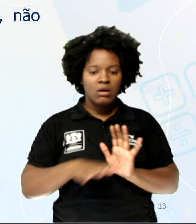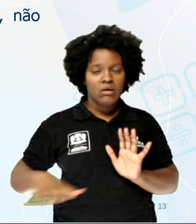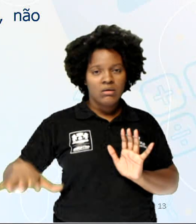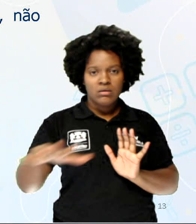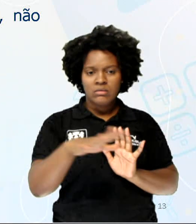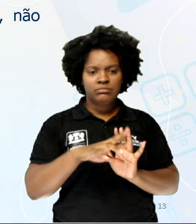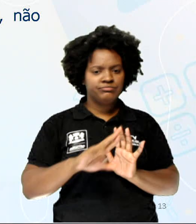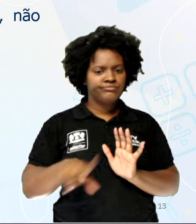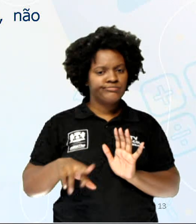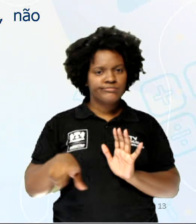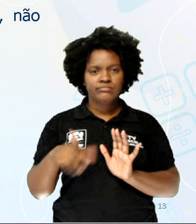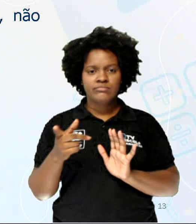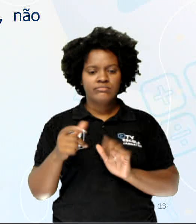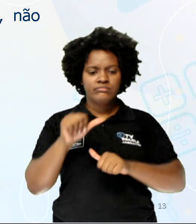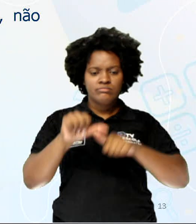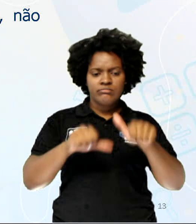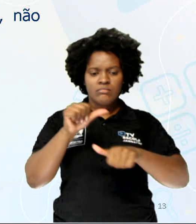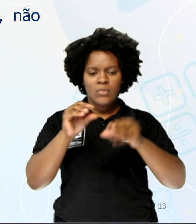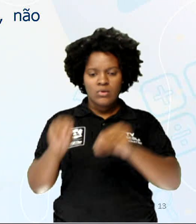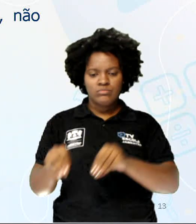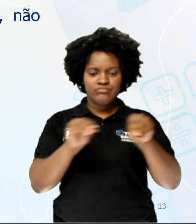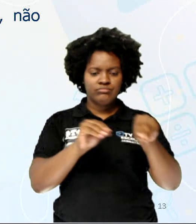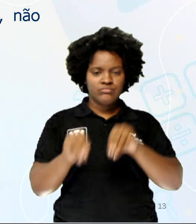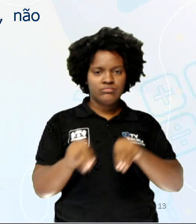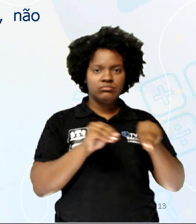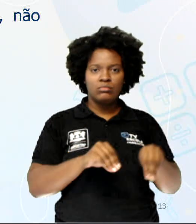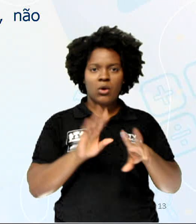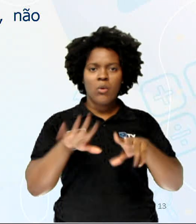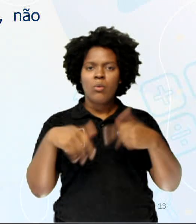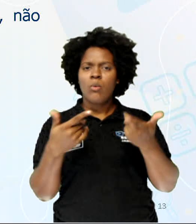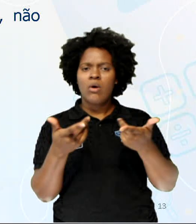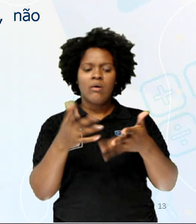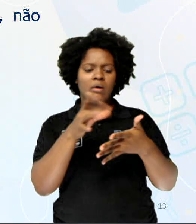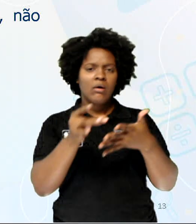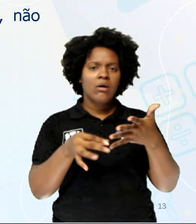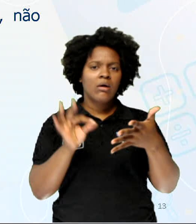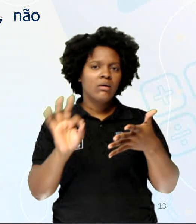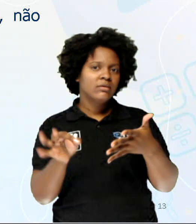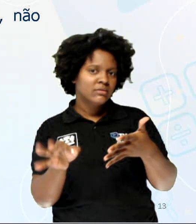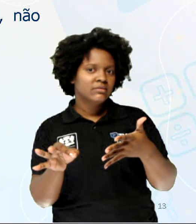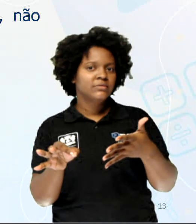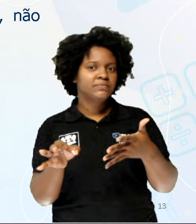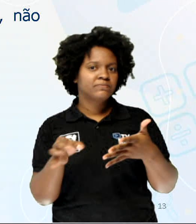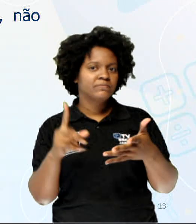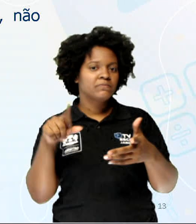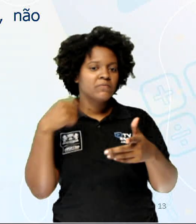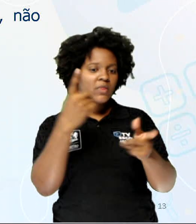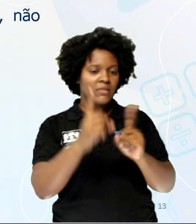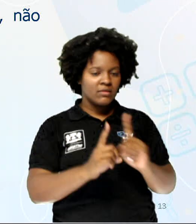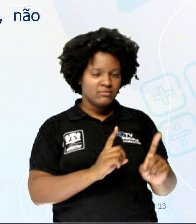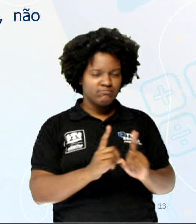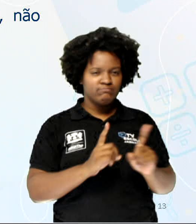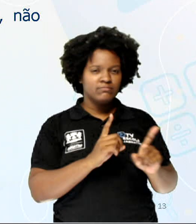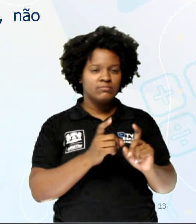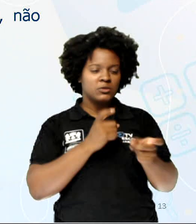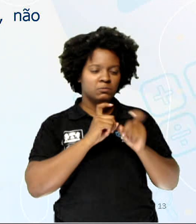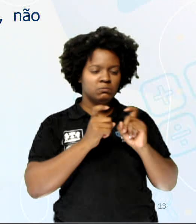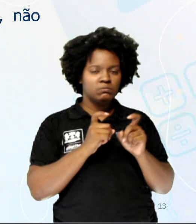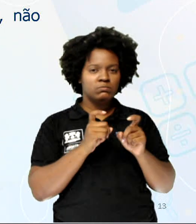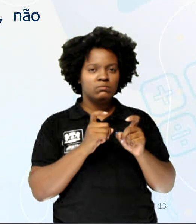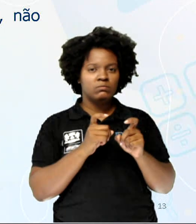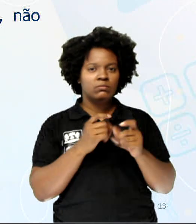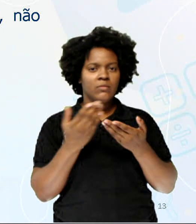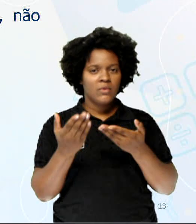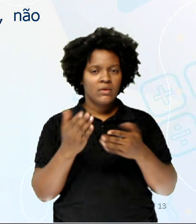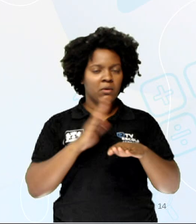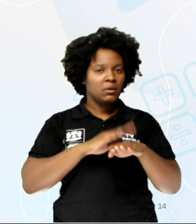não tendo assim nenhuma mudança de plano. Qual é a alternativa correta? A gente vai discutir essa questão e muito